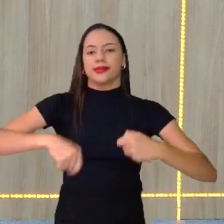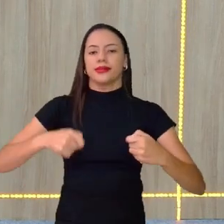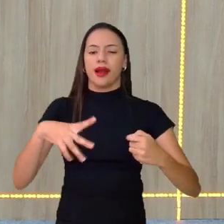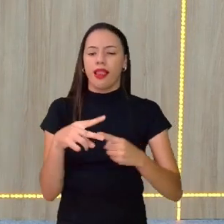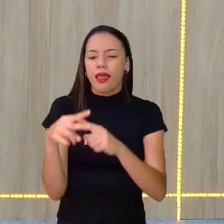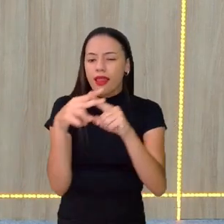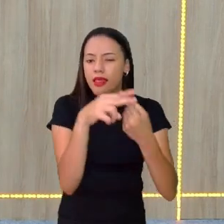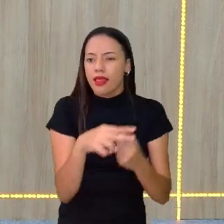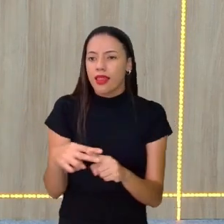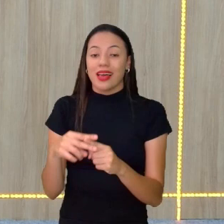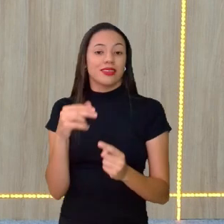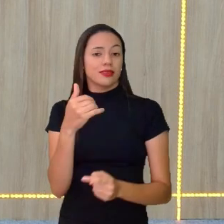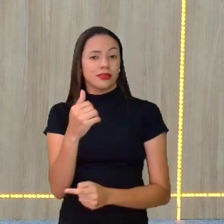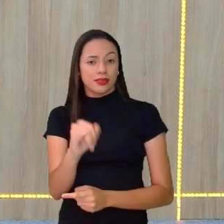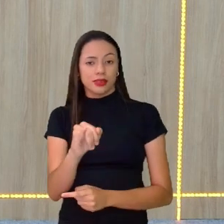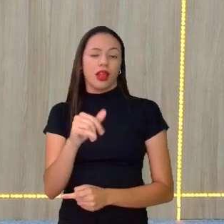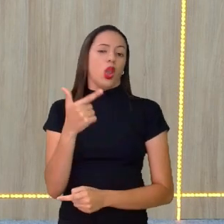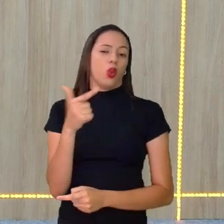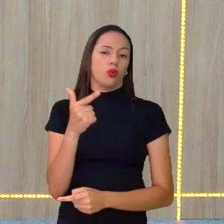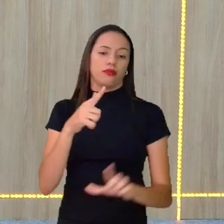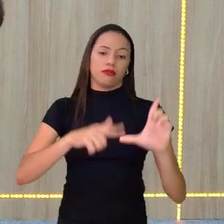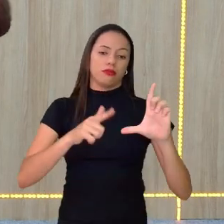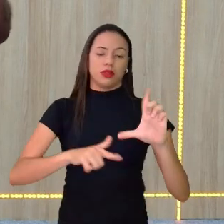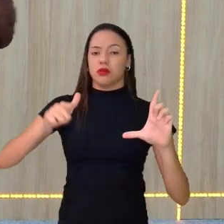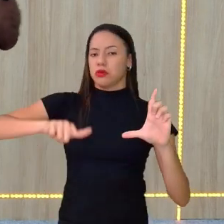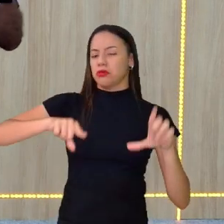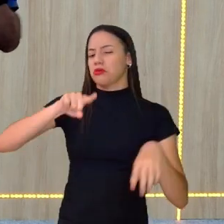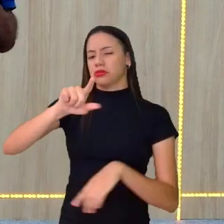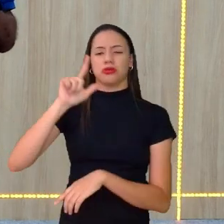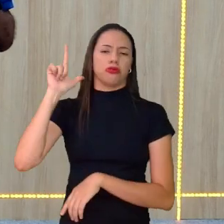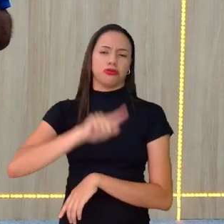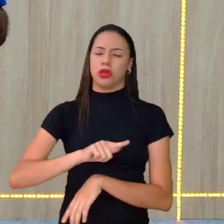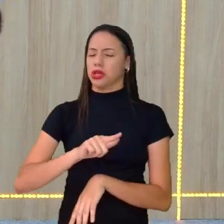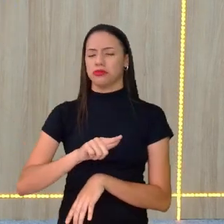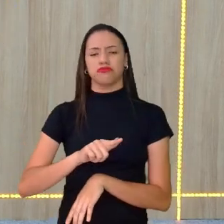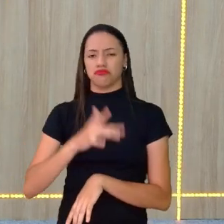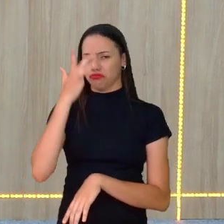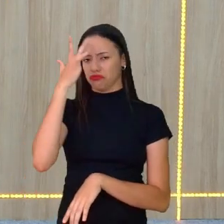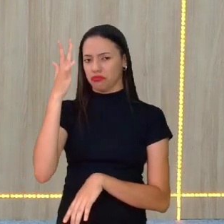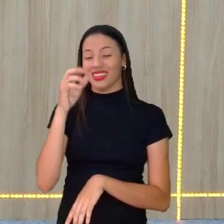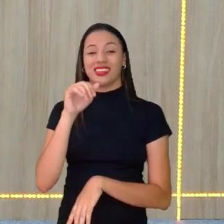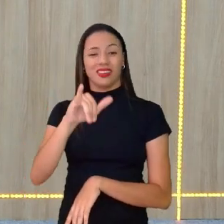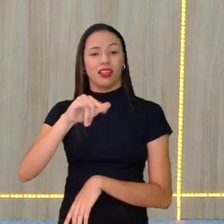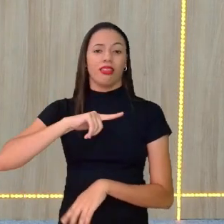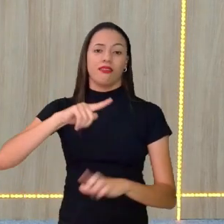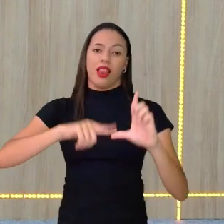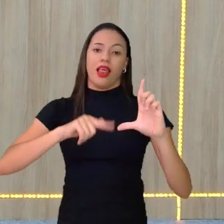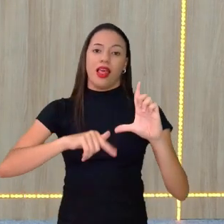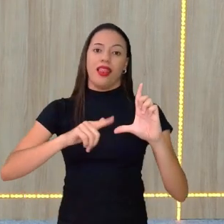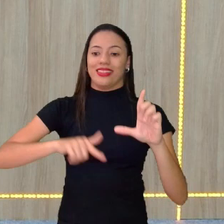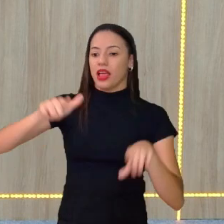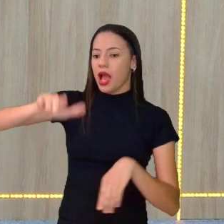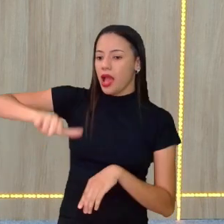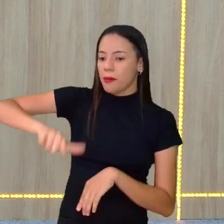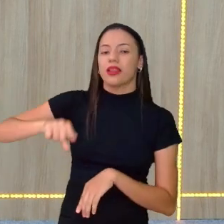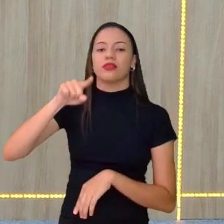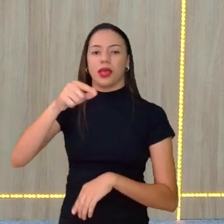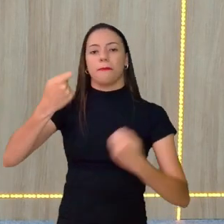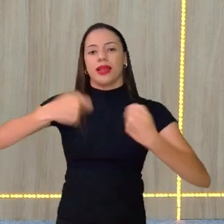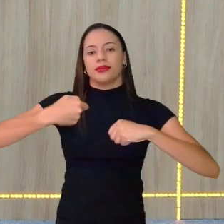for nada repetido, consegue numa boa, sem problema nenhum. Se tiver alguma letra repetida, tem que colocar no